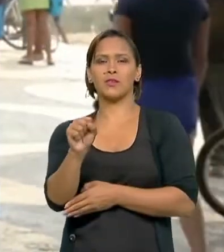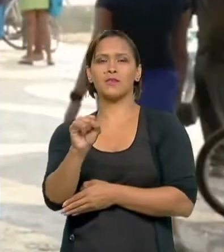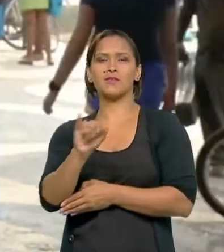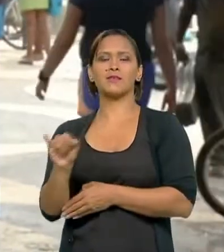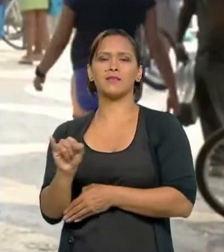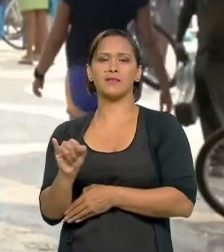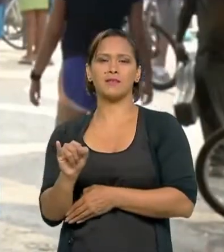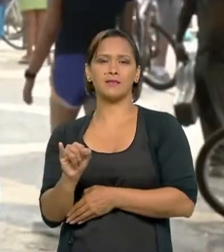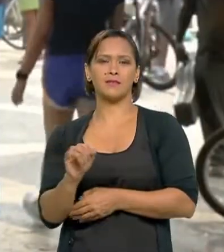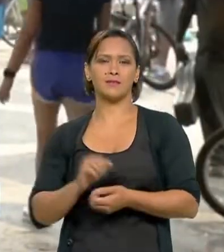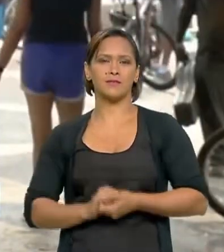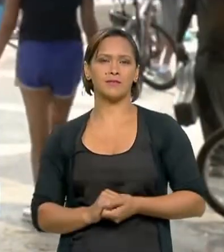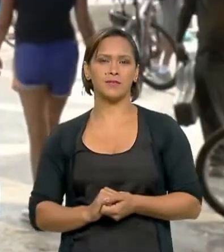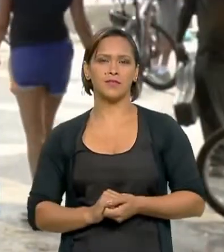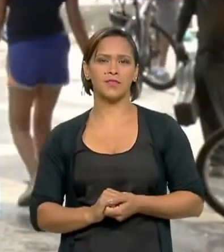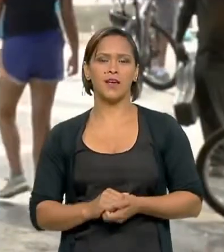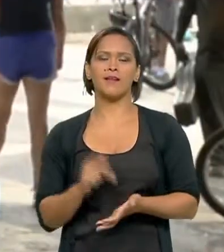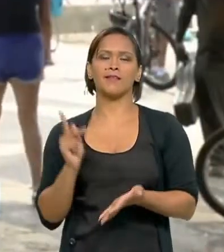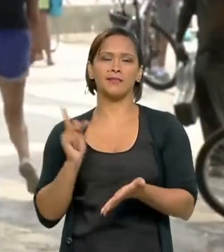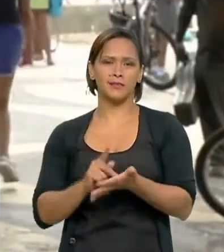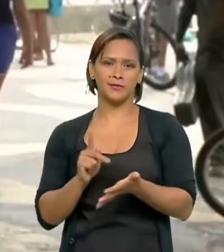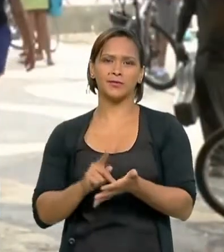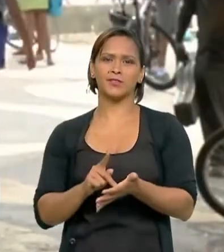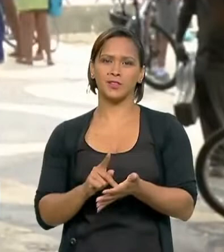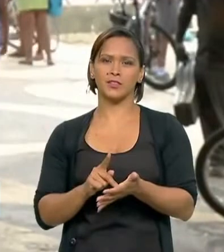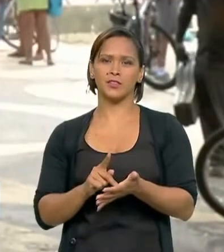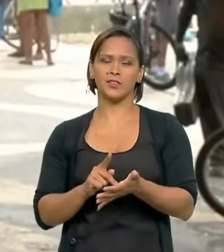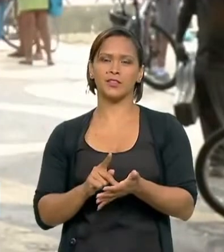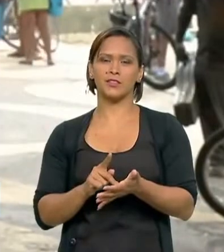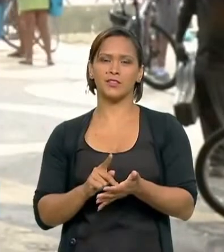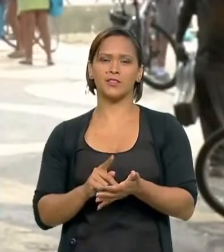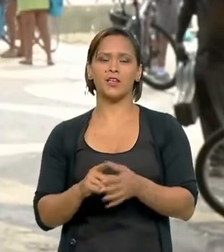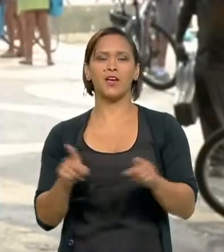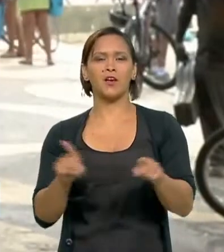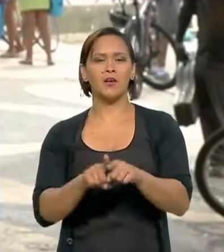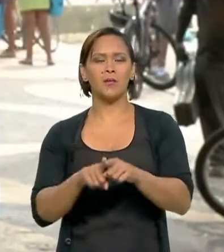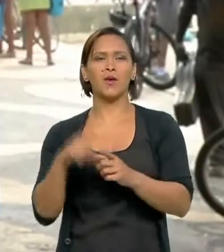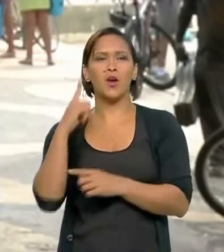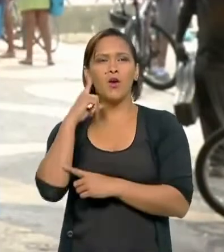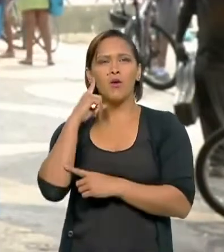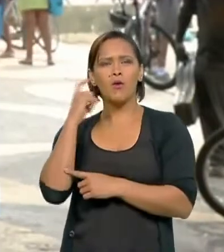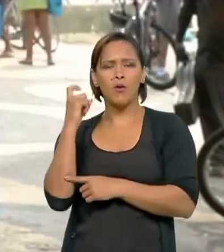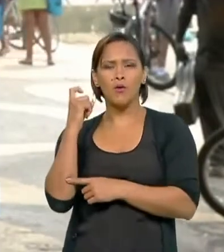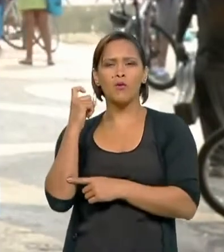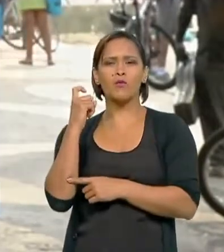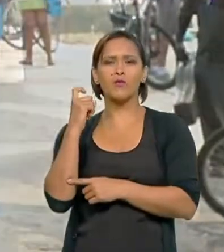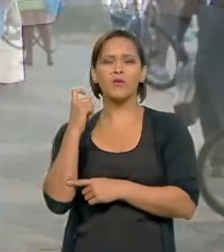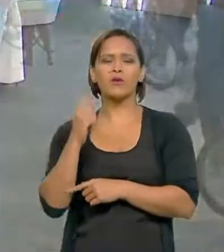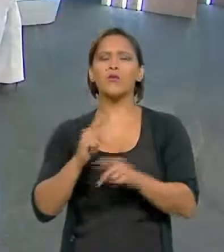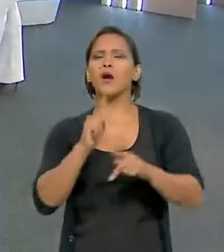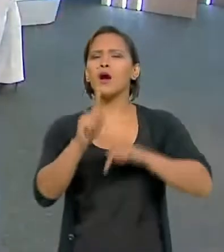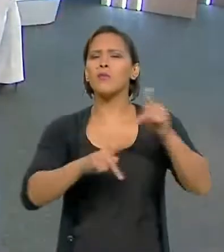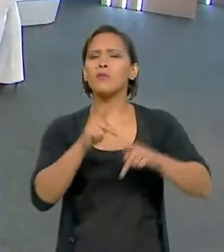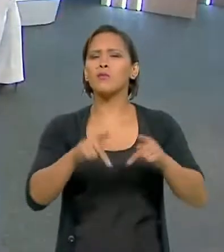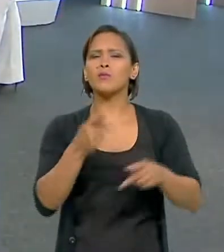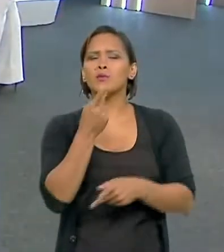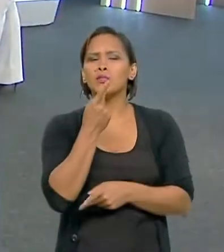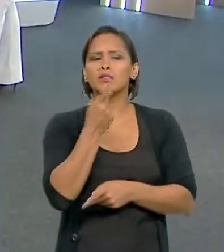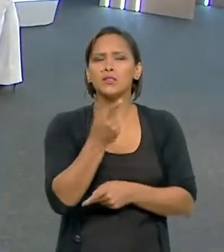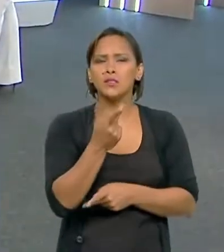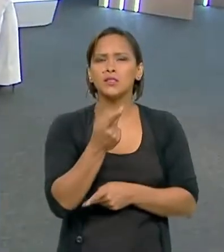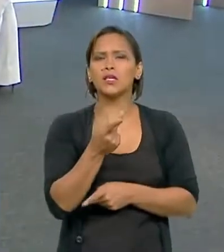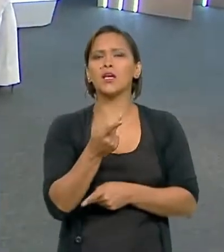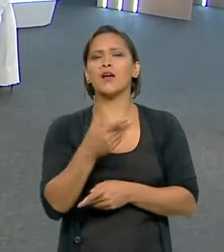com toda certeza eu procuraria também ouvir o que o povo brasileiro tem